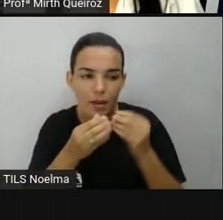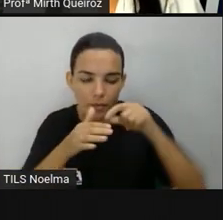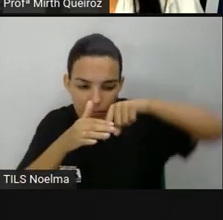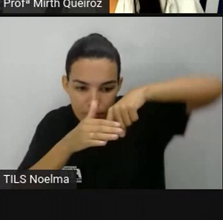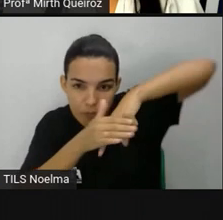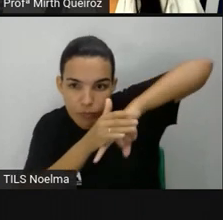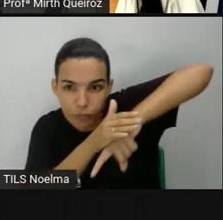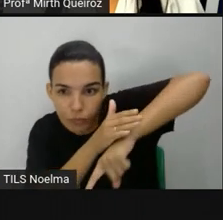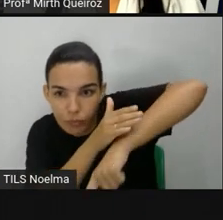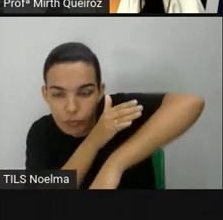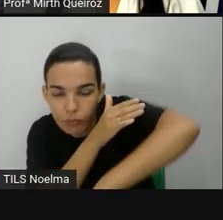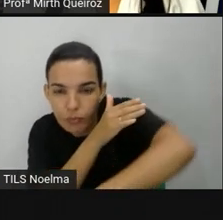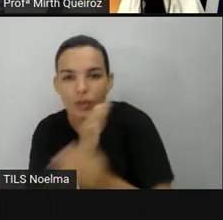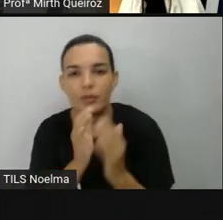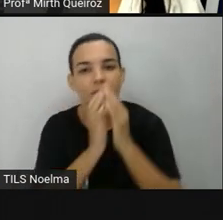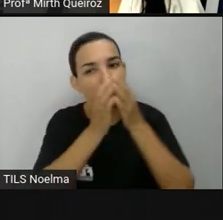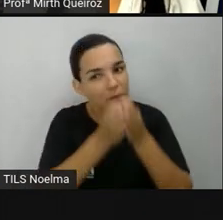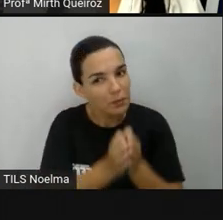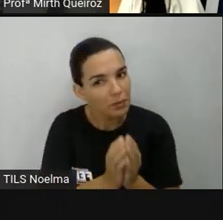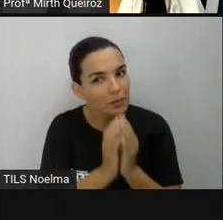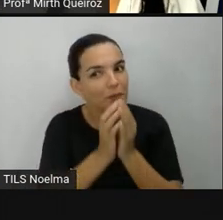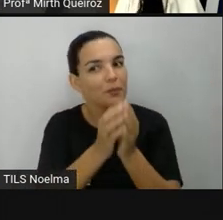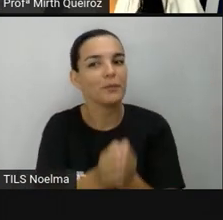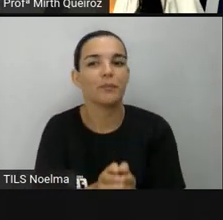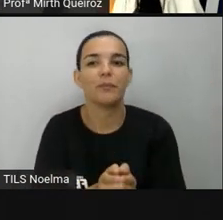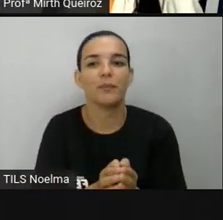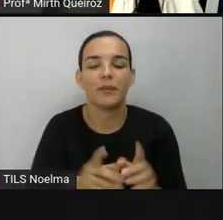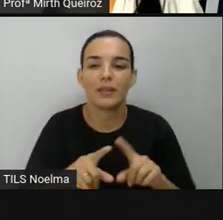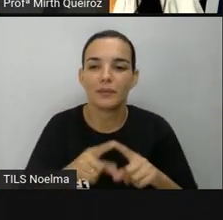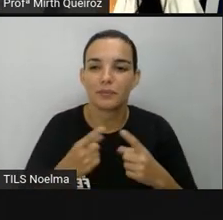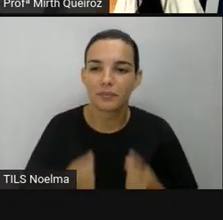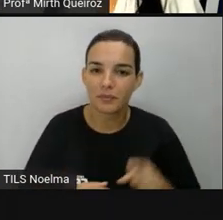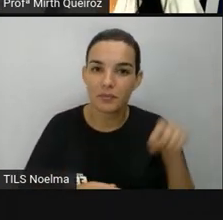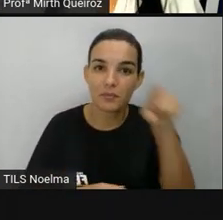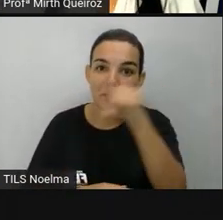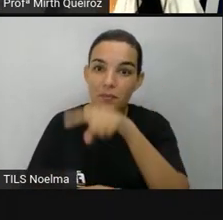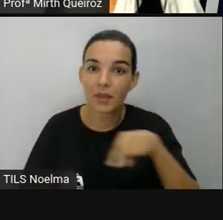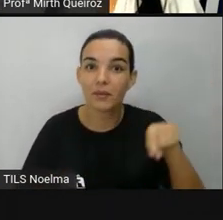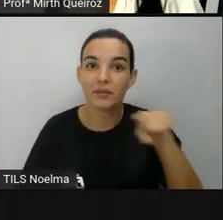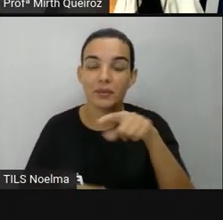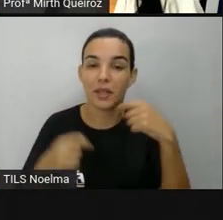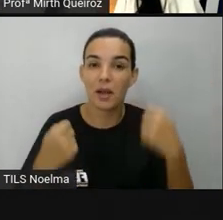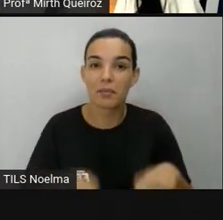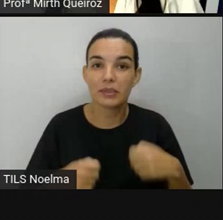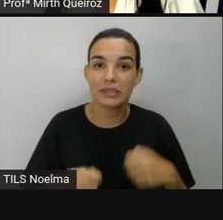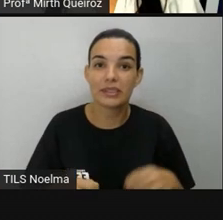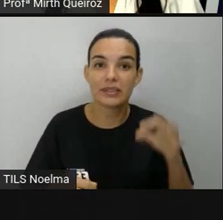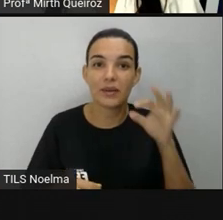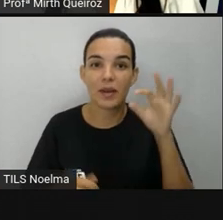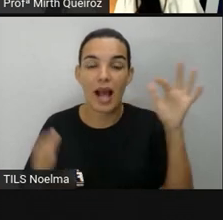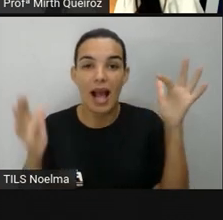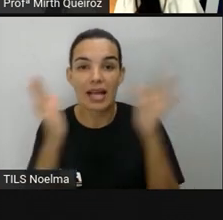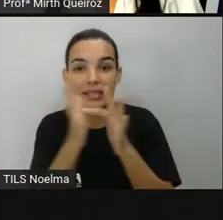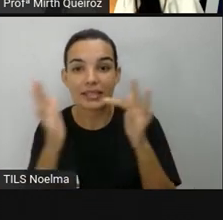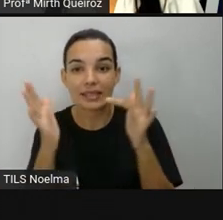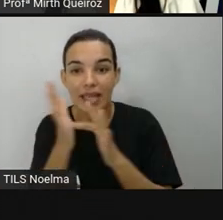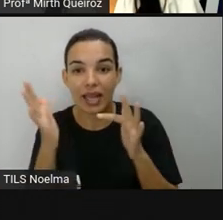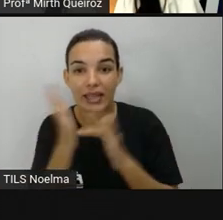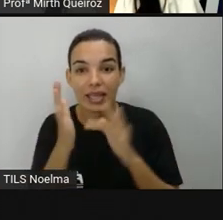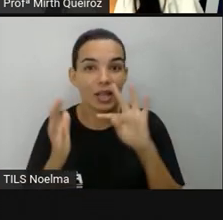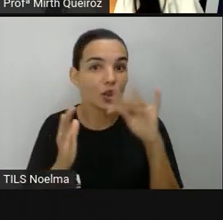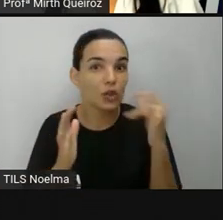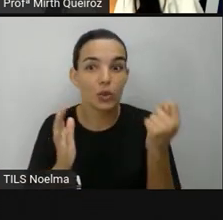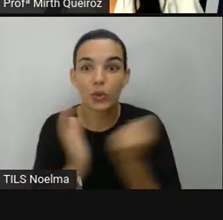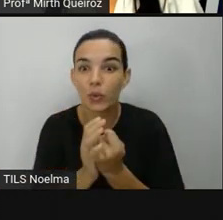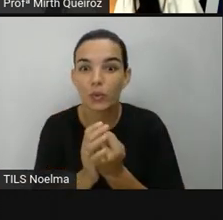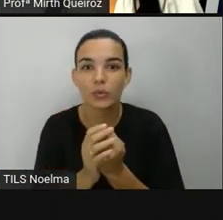afundar a embarcação. Para afundar a embarcação, vocês teriam que acertar todos que fazem